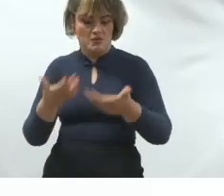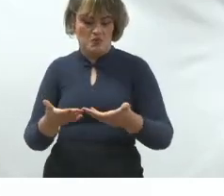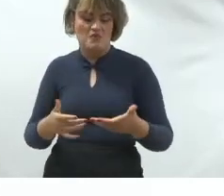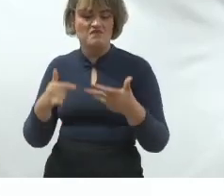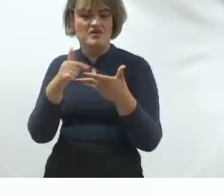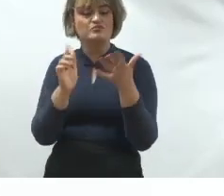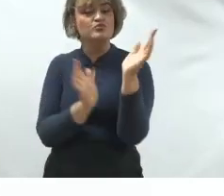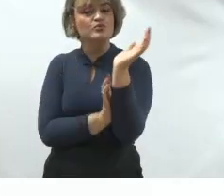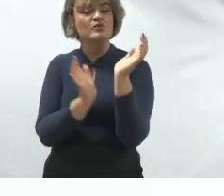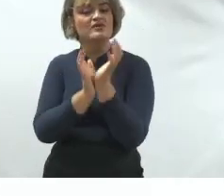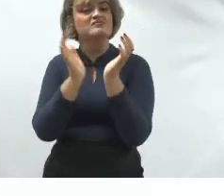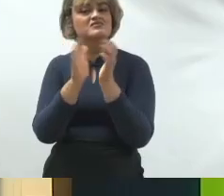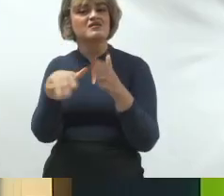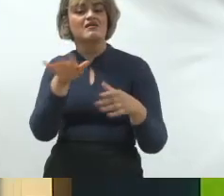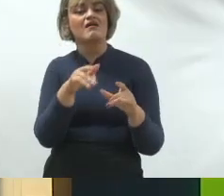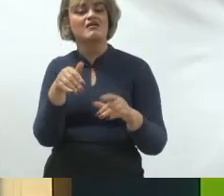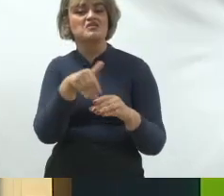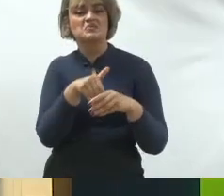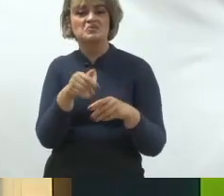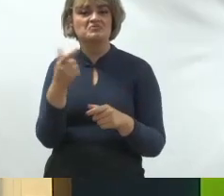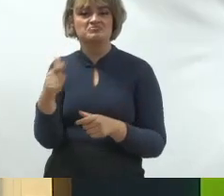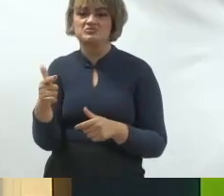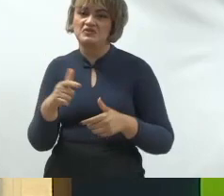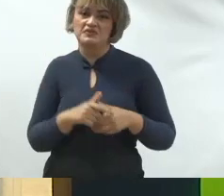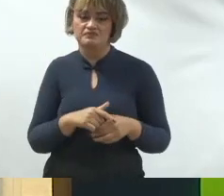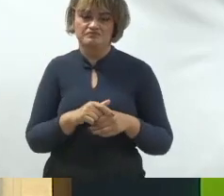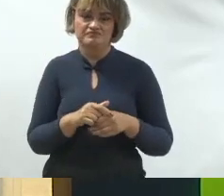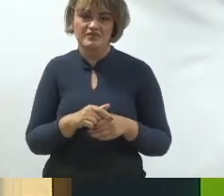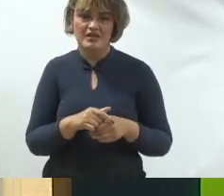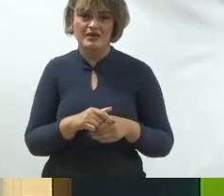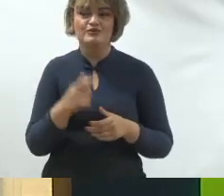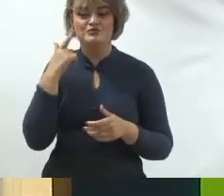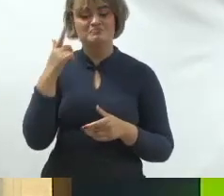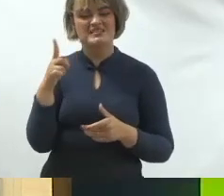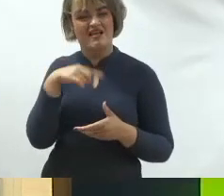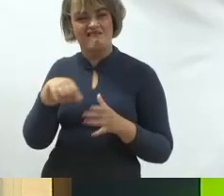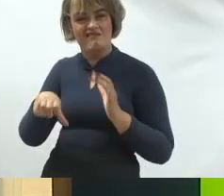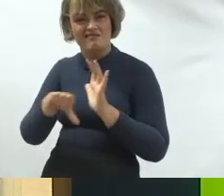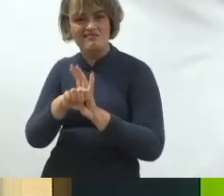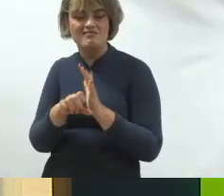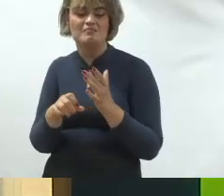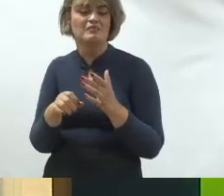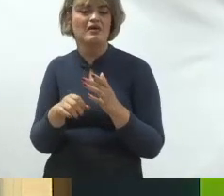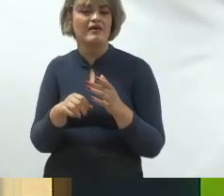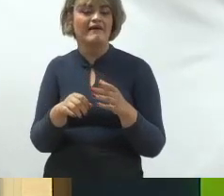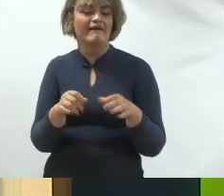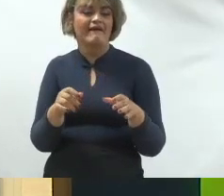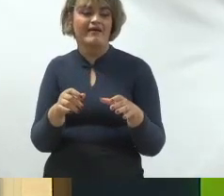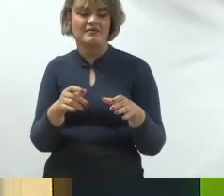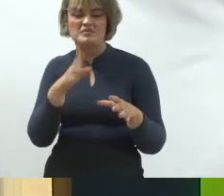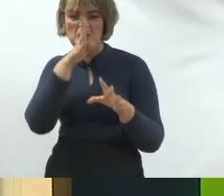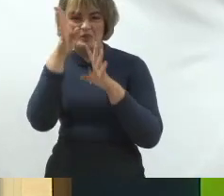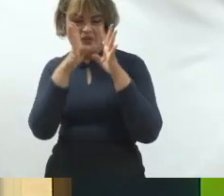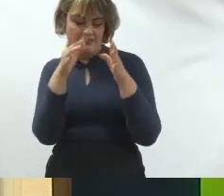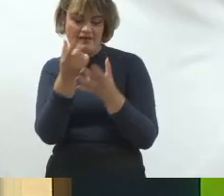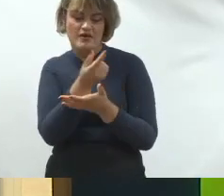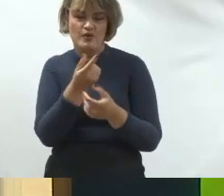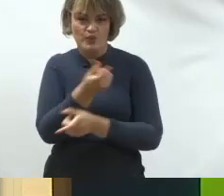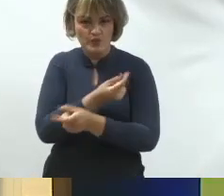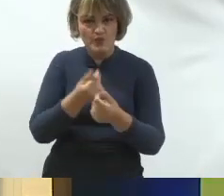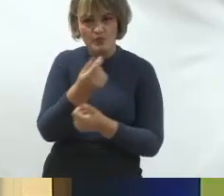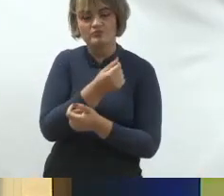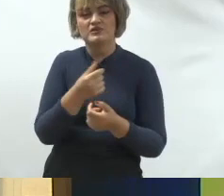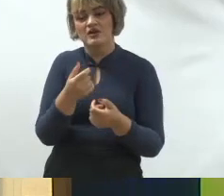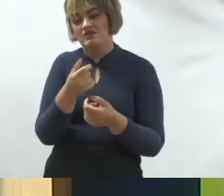burocracia eleitoral. Quando a gente vai olhar a questão do crime eleitoral, conduta vedada, abuso do poder econômico, abuso do poder